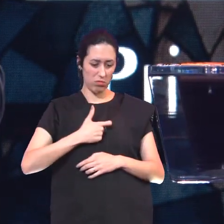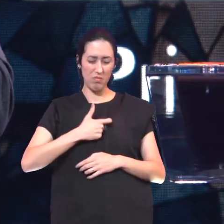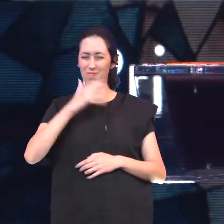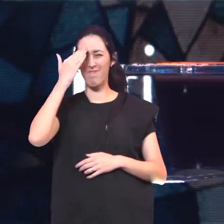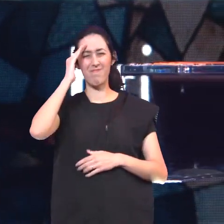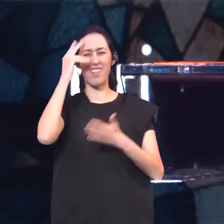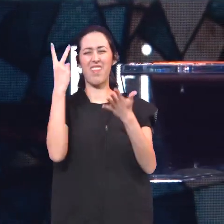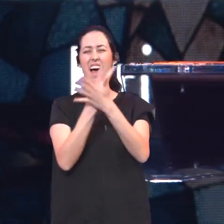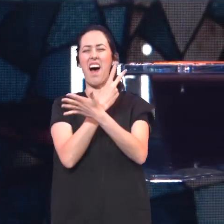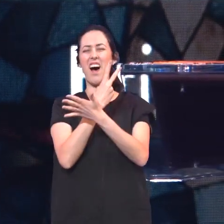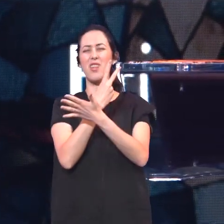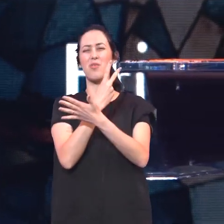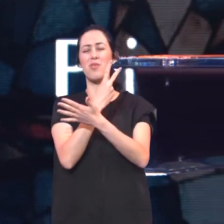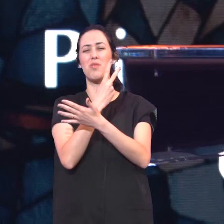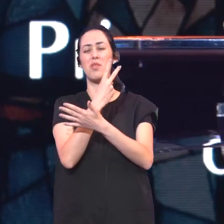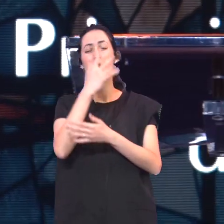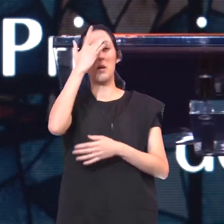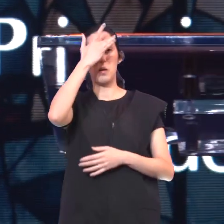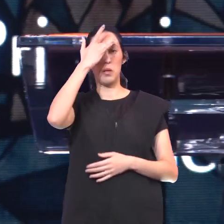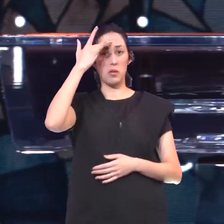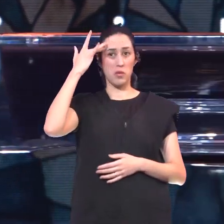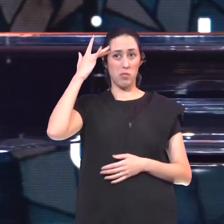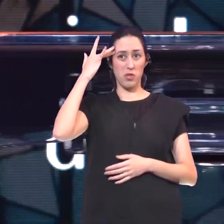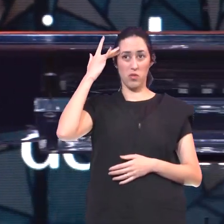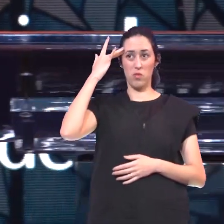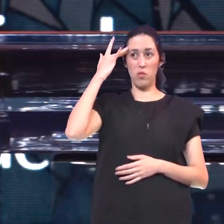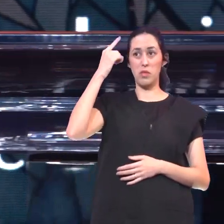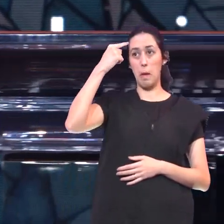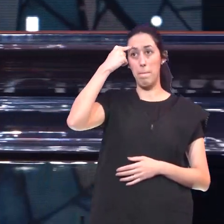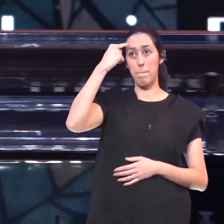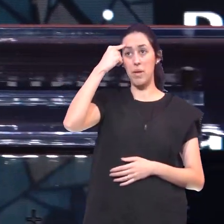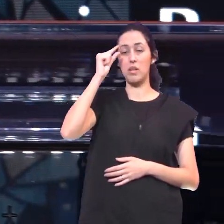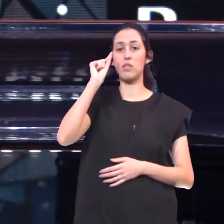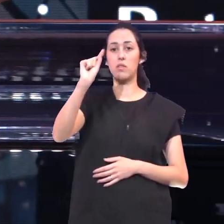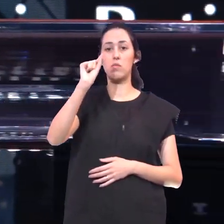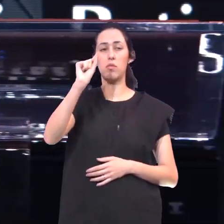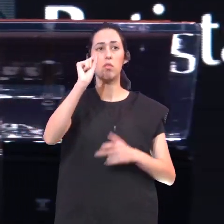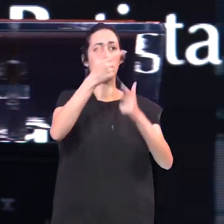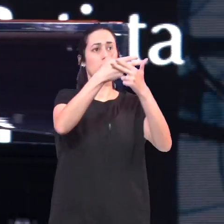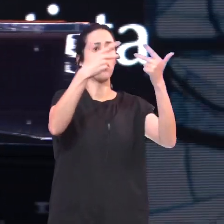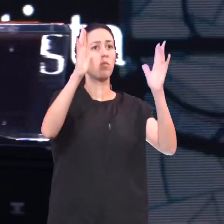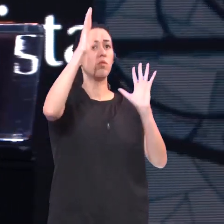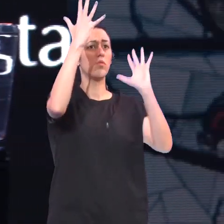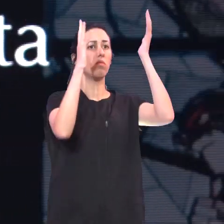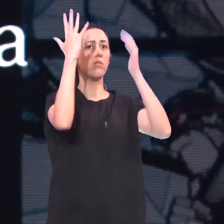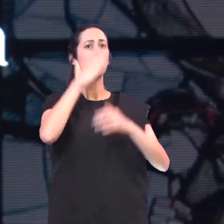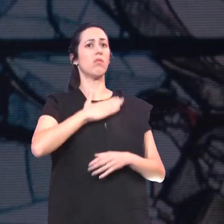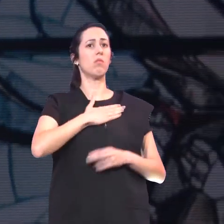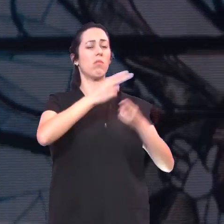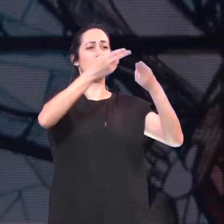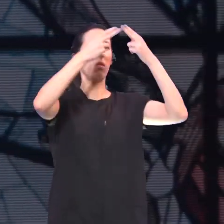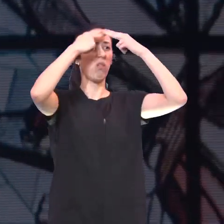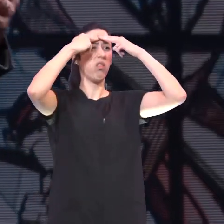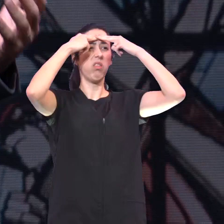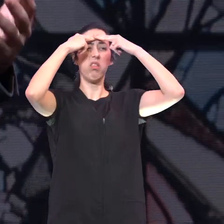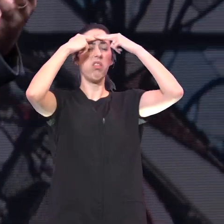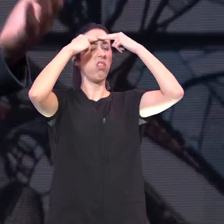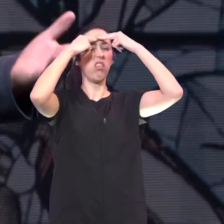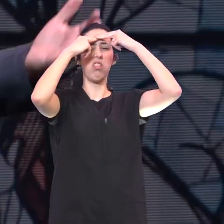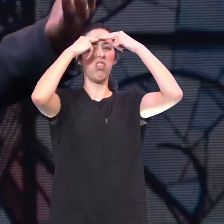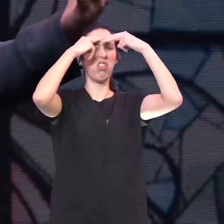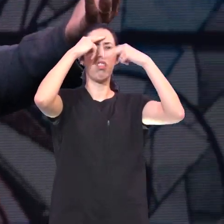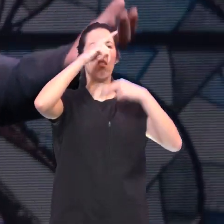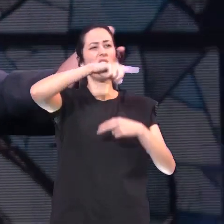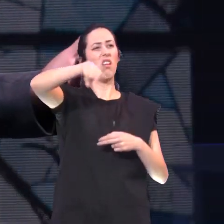Pensam Pensam as coisas Que aconteceram Com ela Definem A sua identidade E muitas vezes